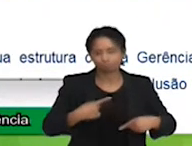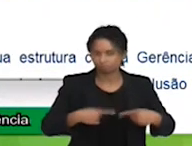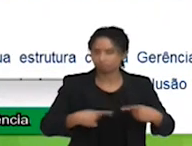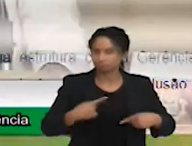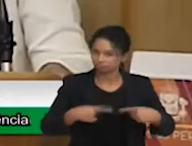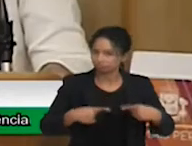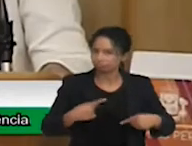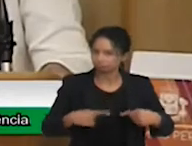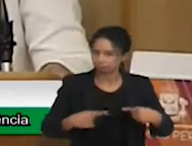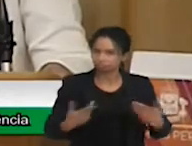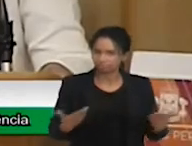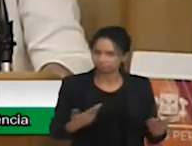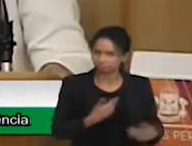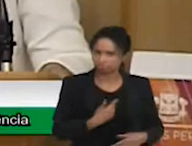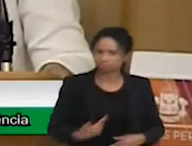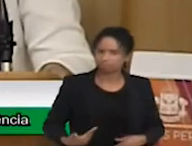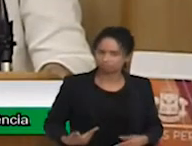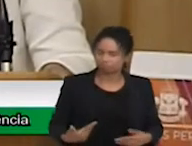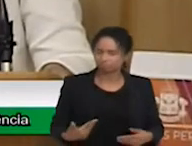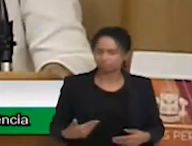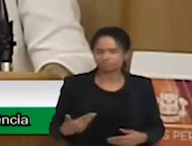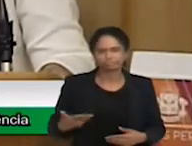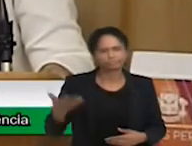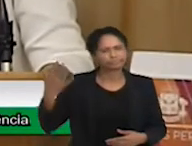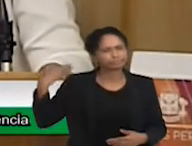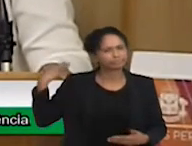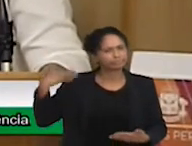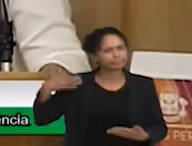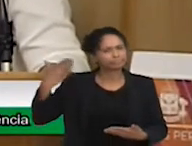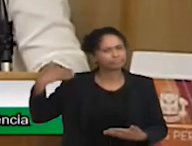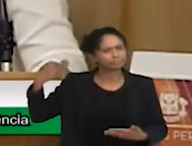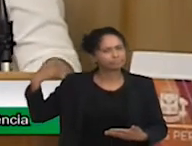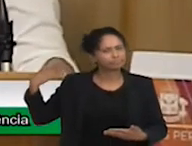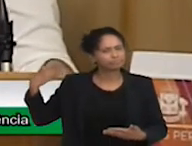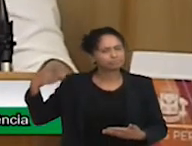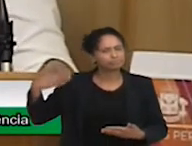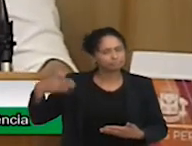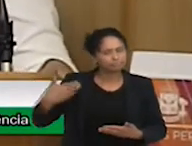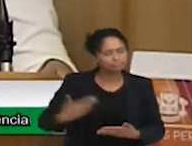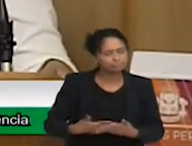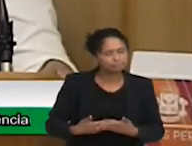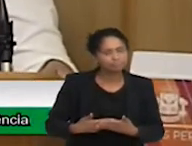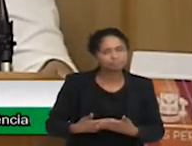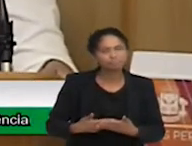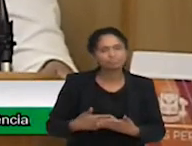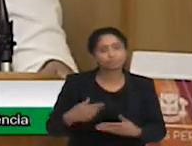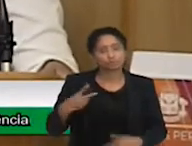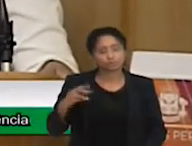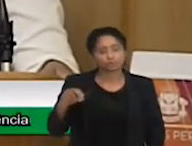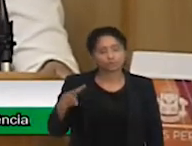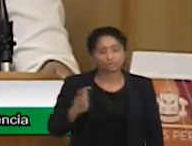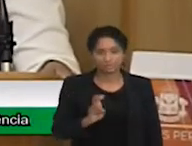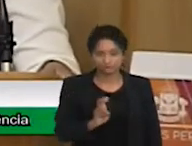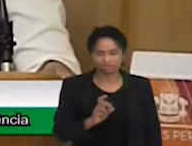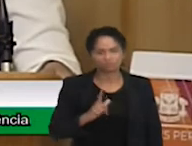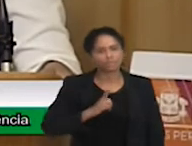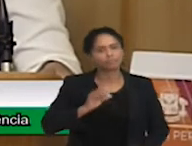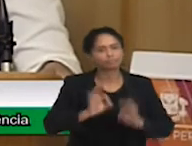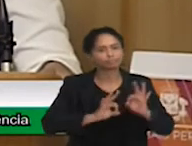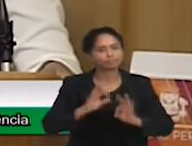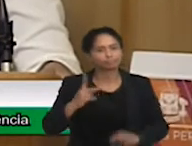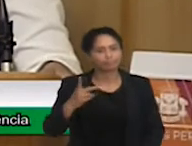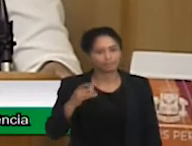2008. Vem desde 2005 implementando um programa que é o PEI na educação